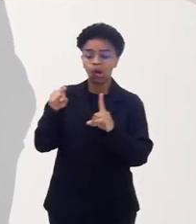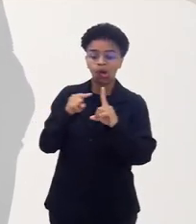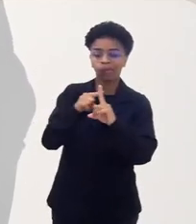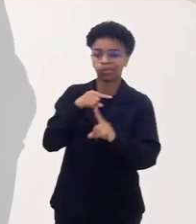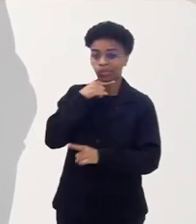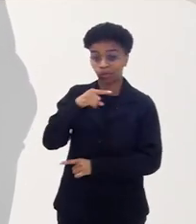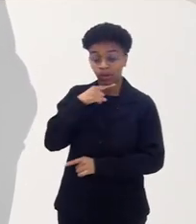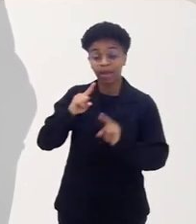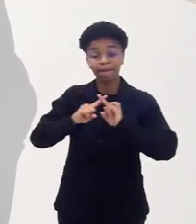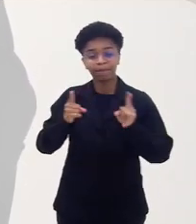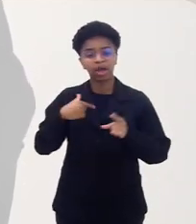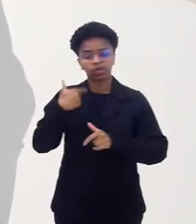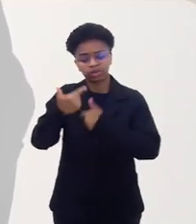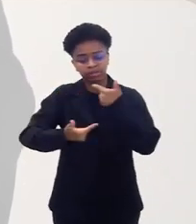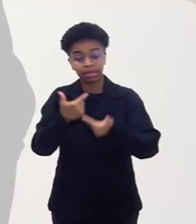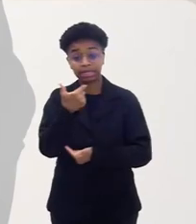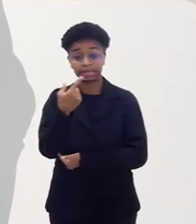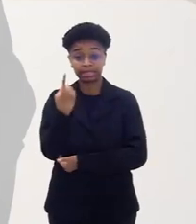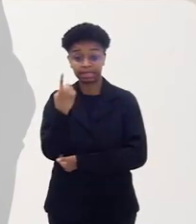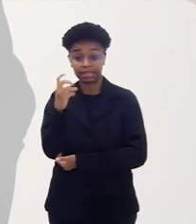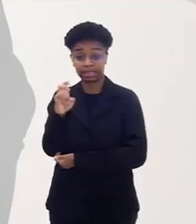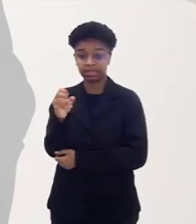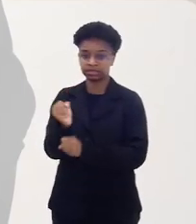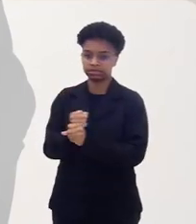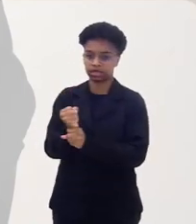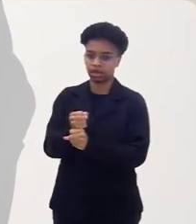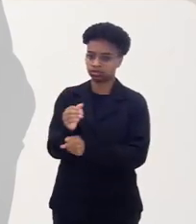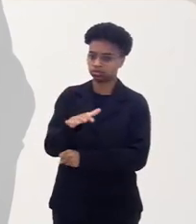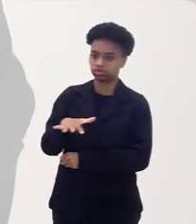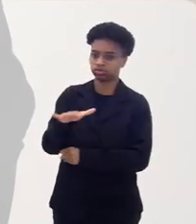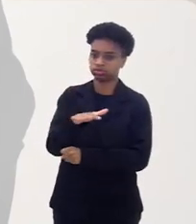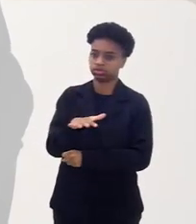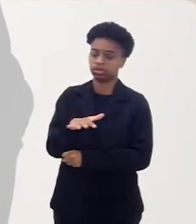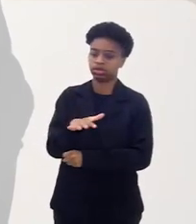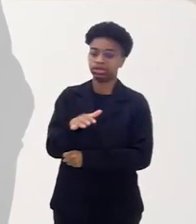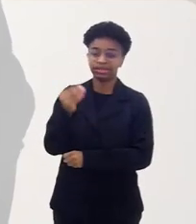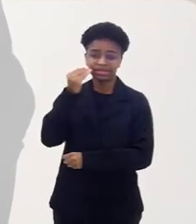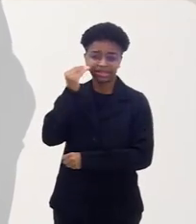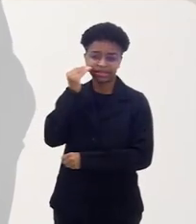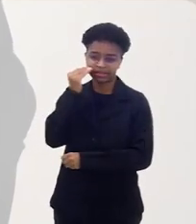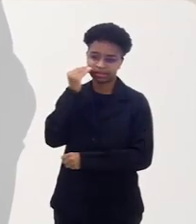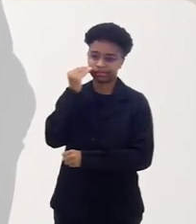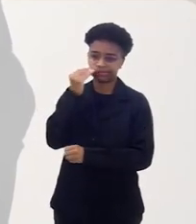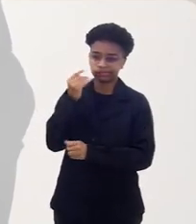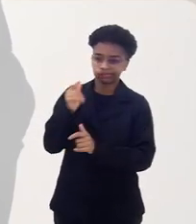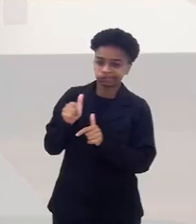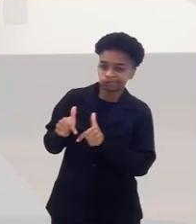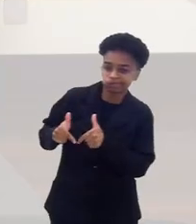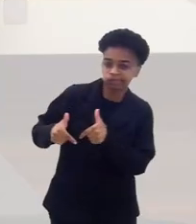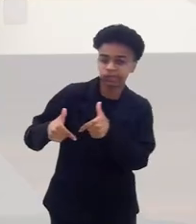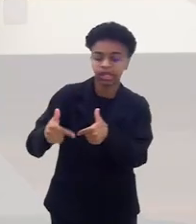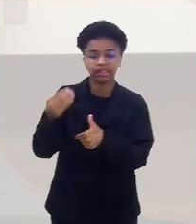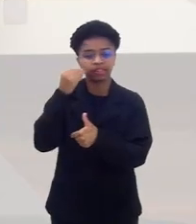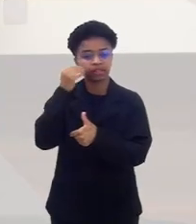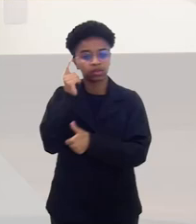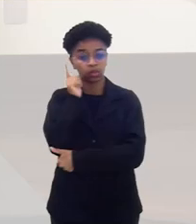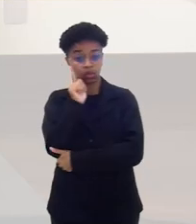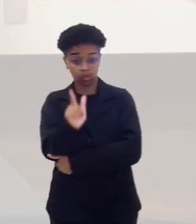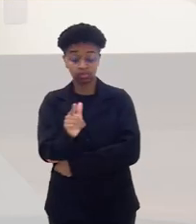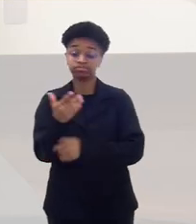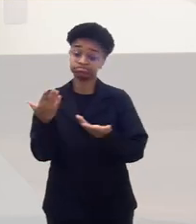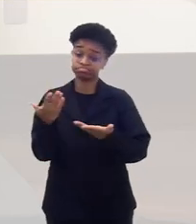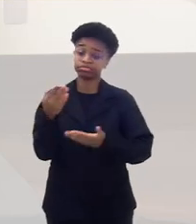mas dediquei 15 anos da minha vida na magistratura à busca deste desiderato, à busca dessa conquista.